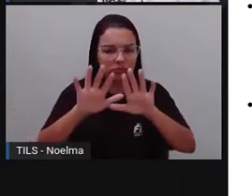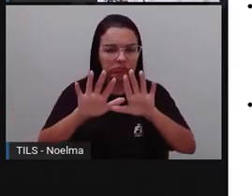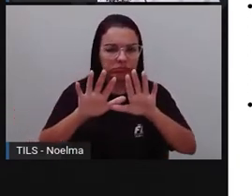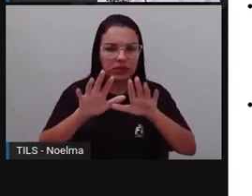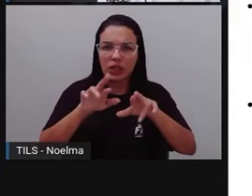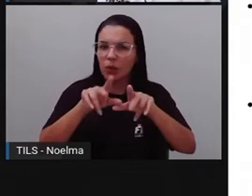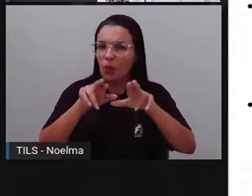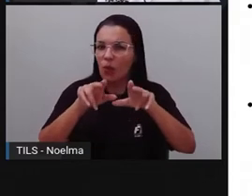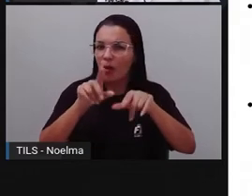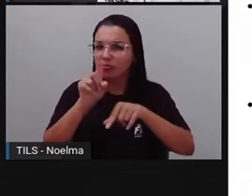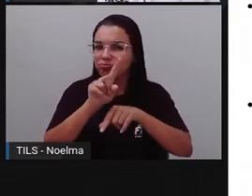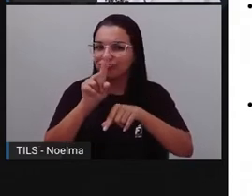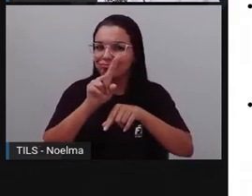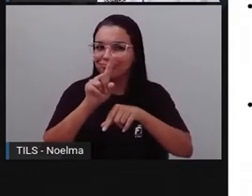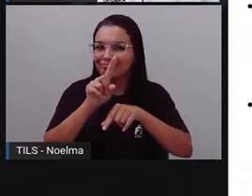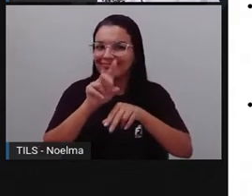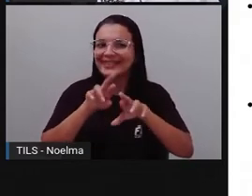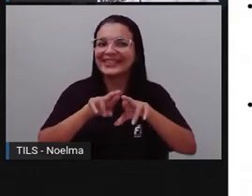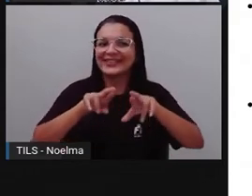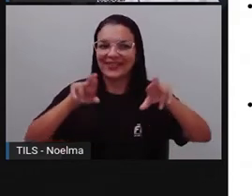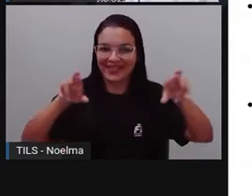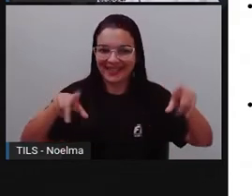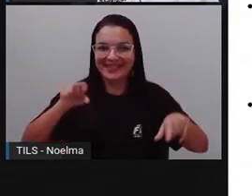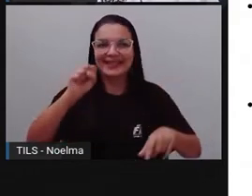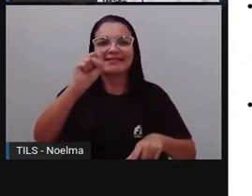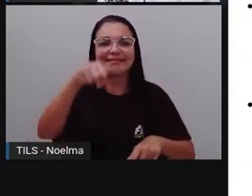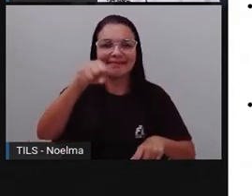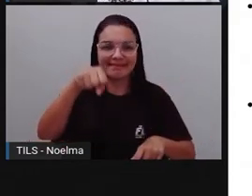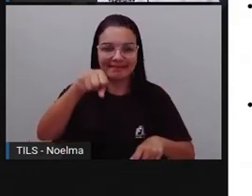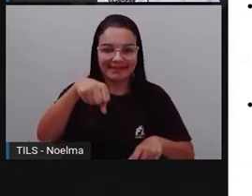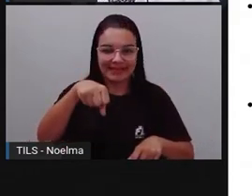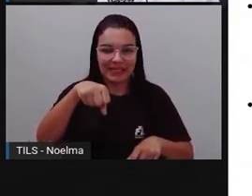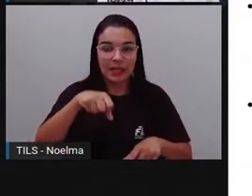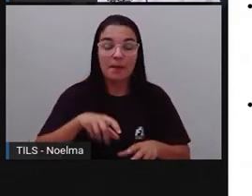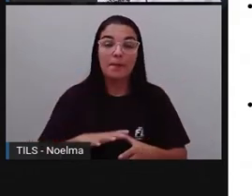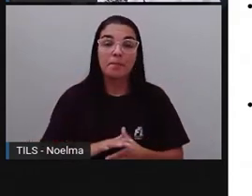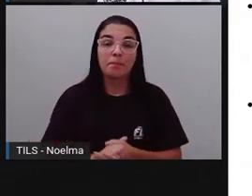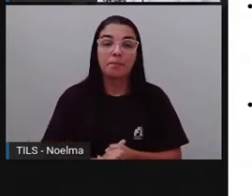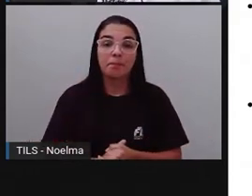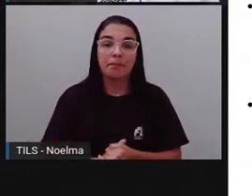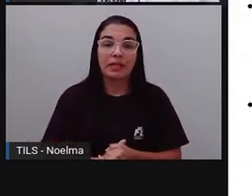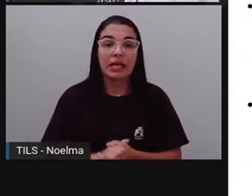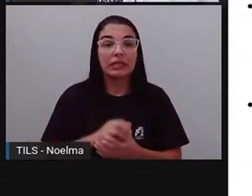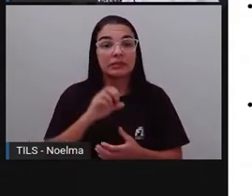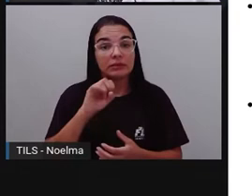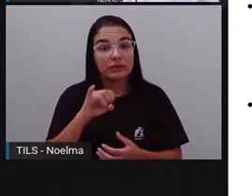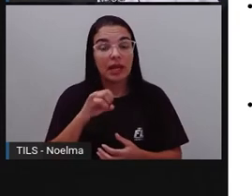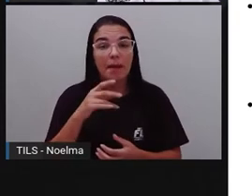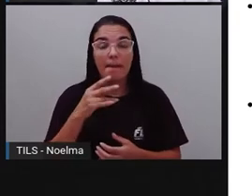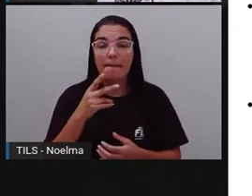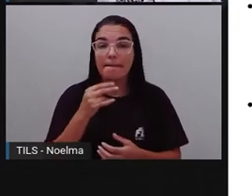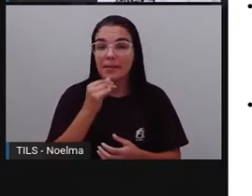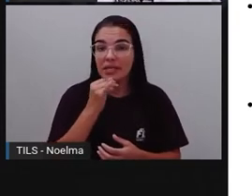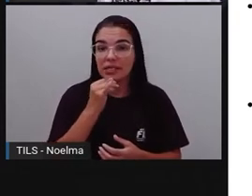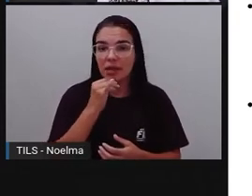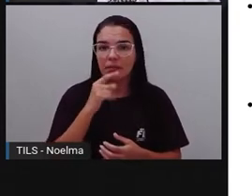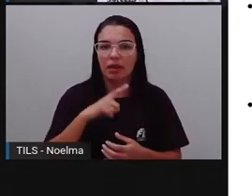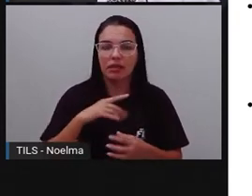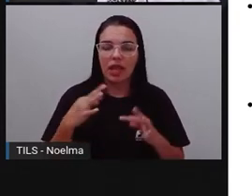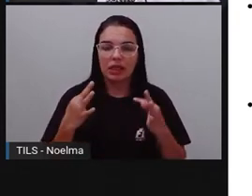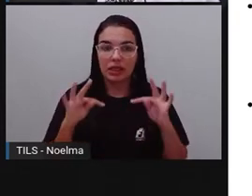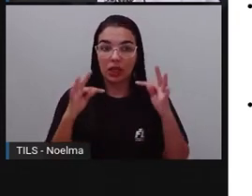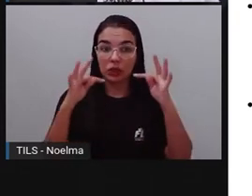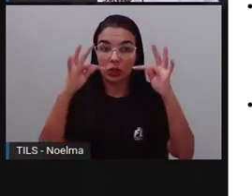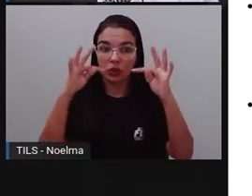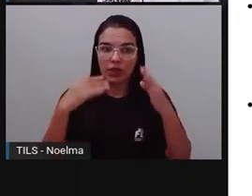iguais, tá bom? Eles têm diferenças, tá? Apesar de a tecnologia estar avançando, estar aproximando mais